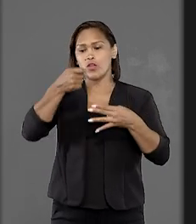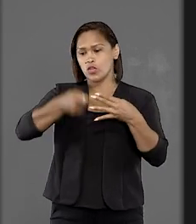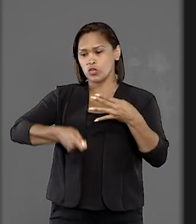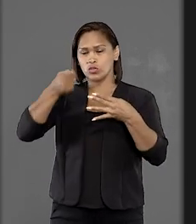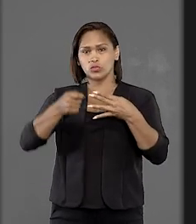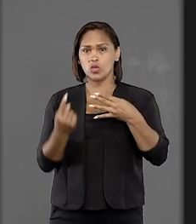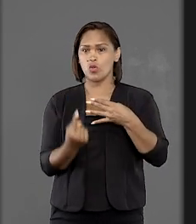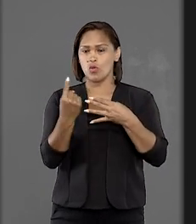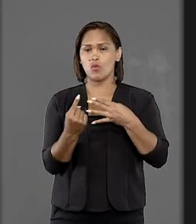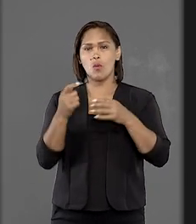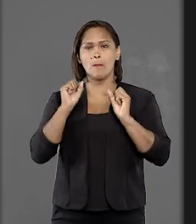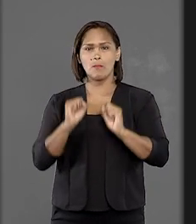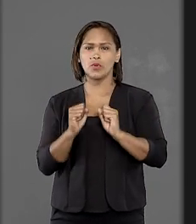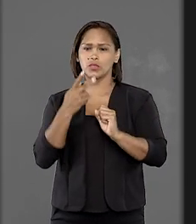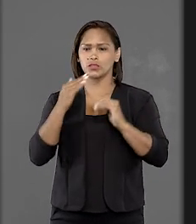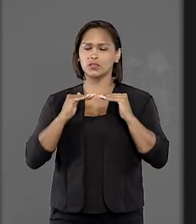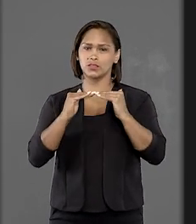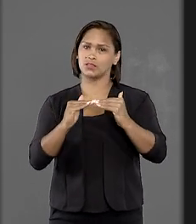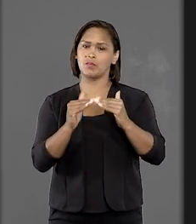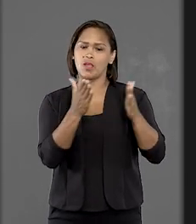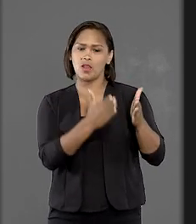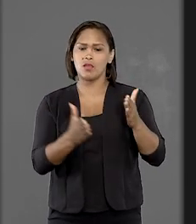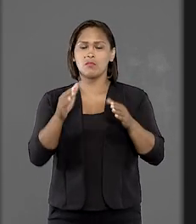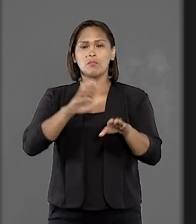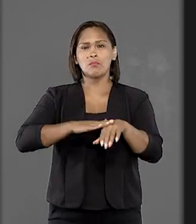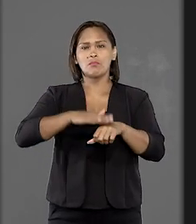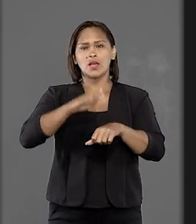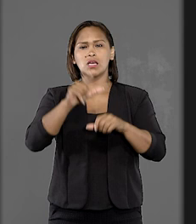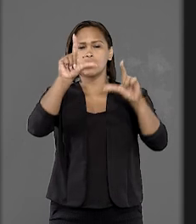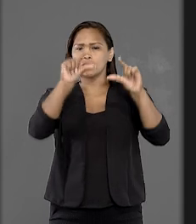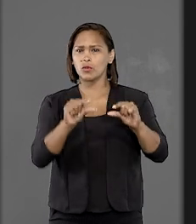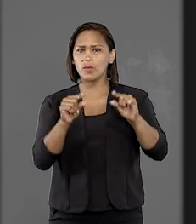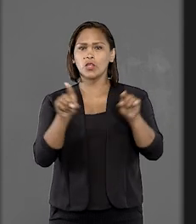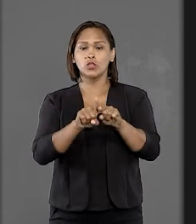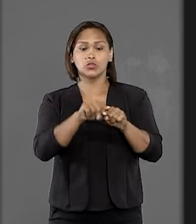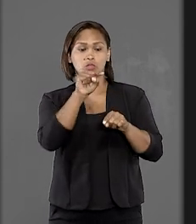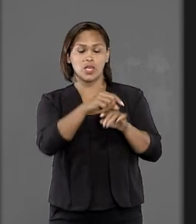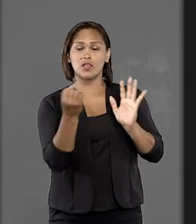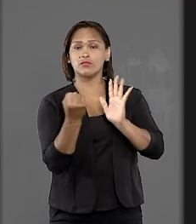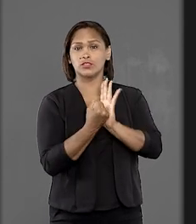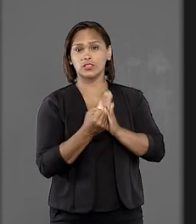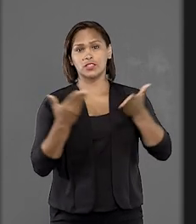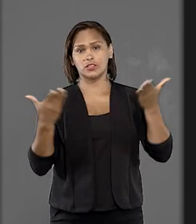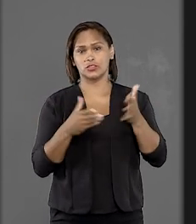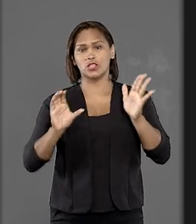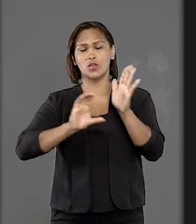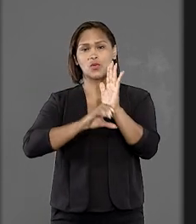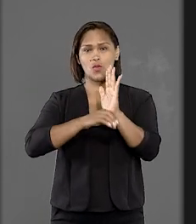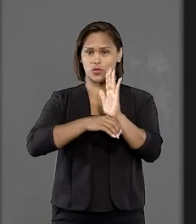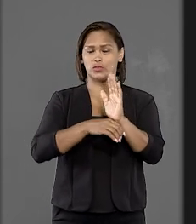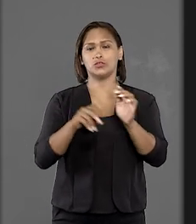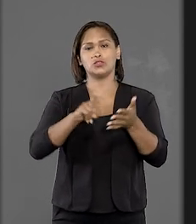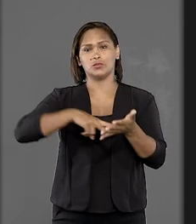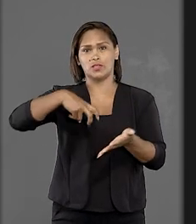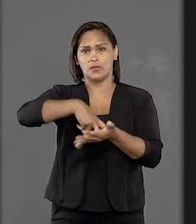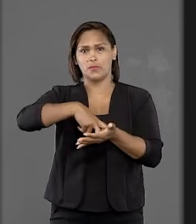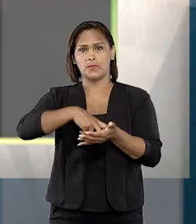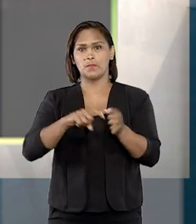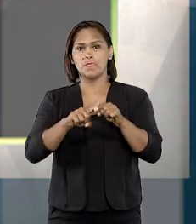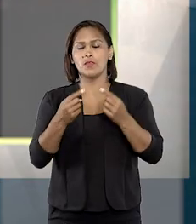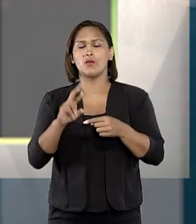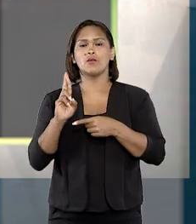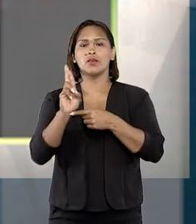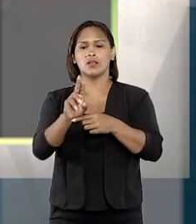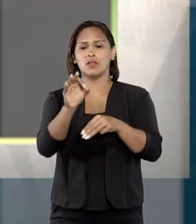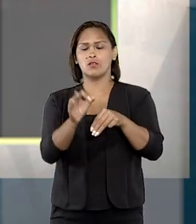que o juízo, de forma unilateral, estabeleça prazos maiores ou menores do que aqueles fixados no Código de Processo Penal.